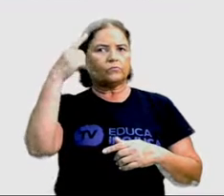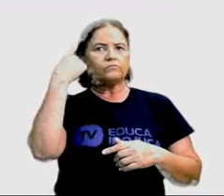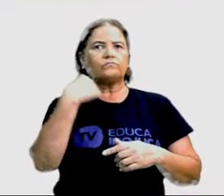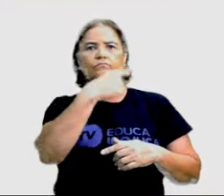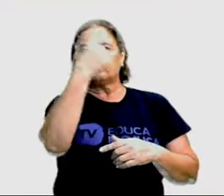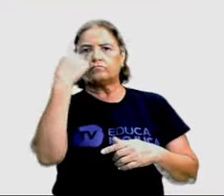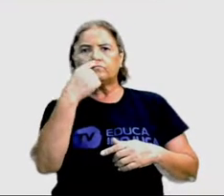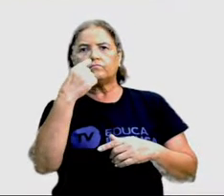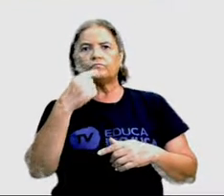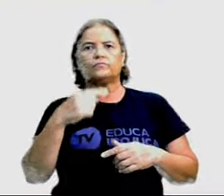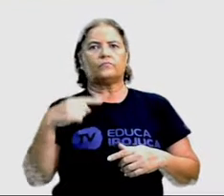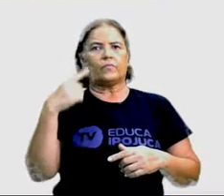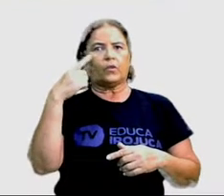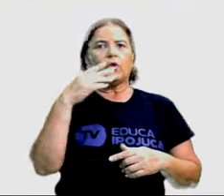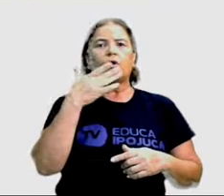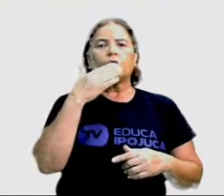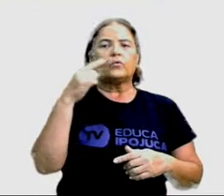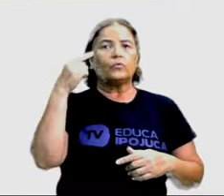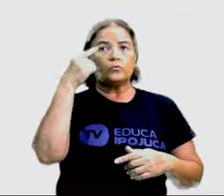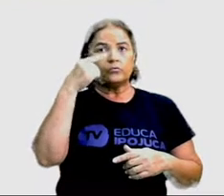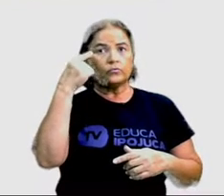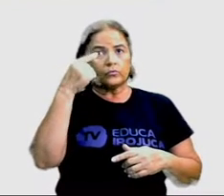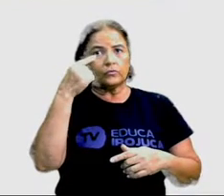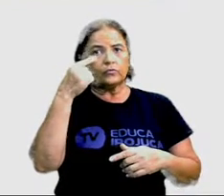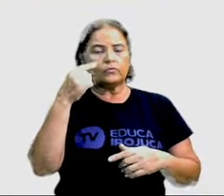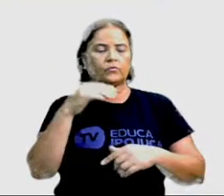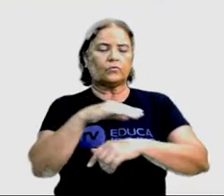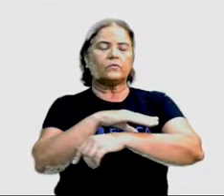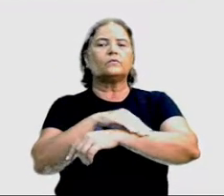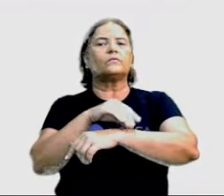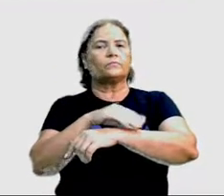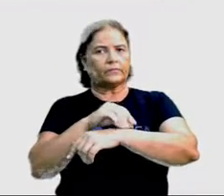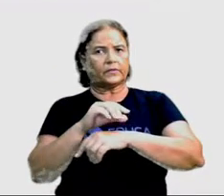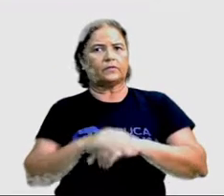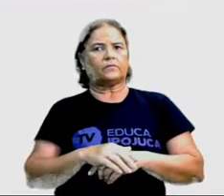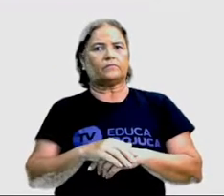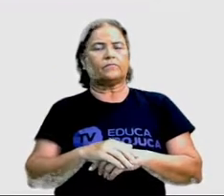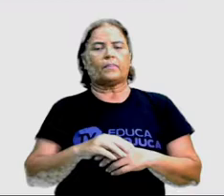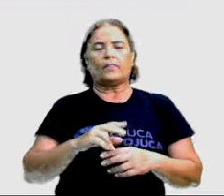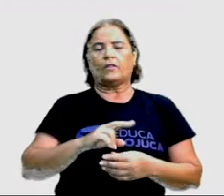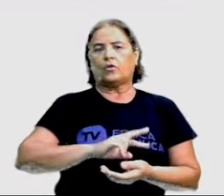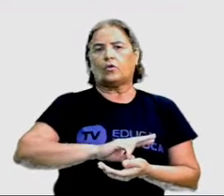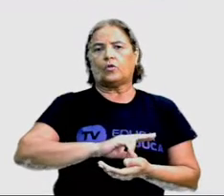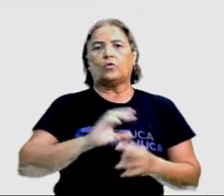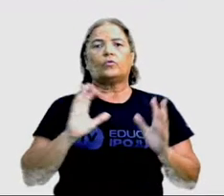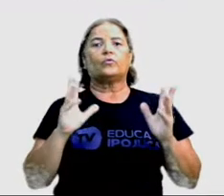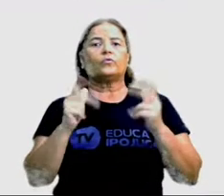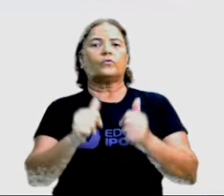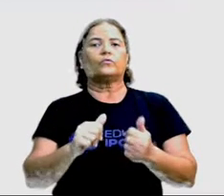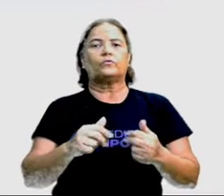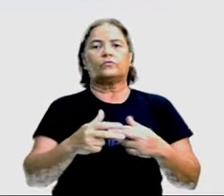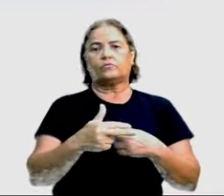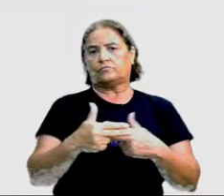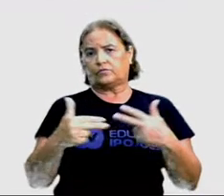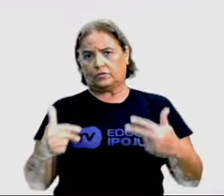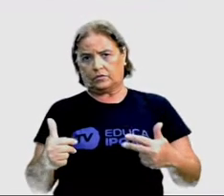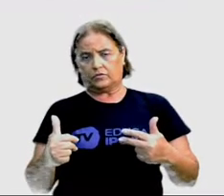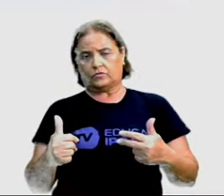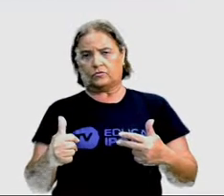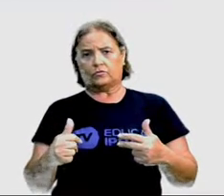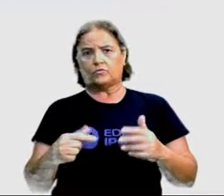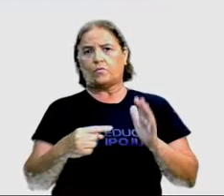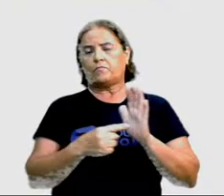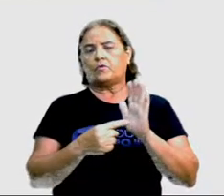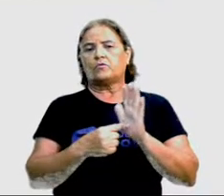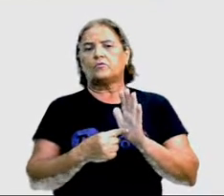de olho e ainda de pele. Todas essas variações fazem com que ninguém seja igual a